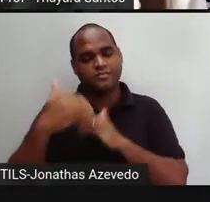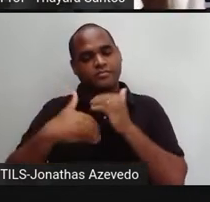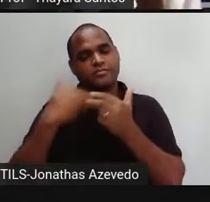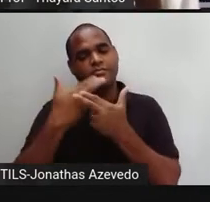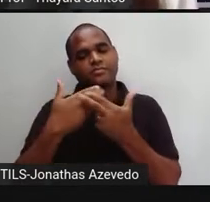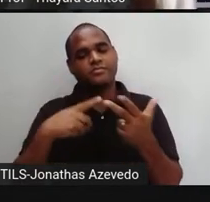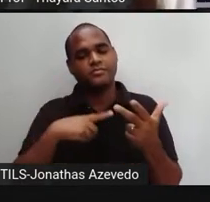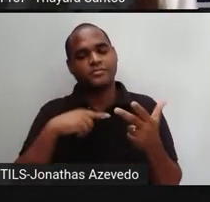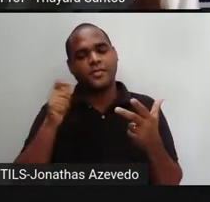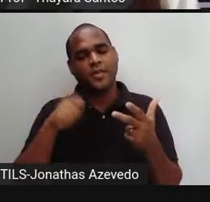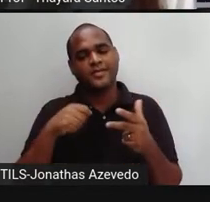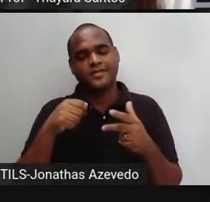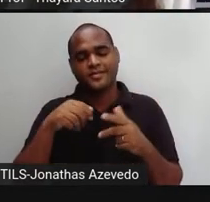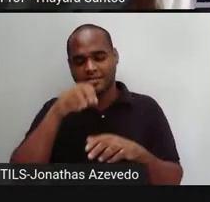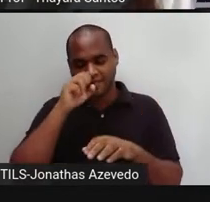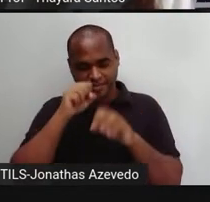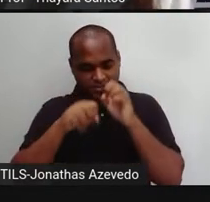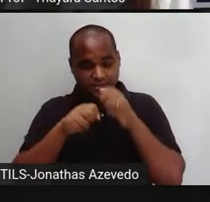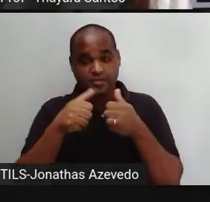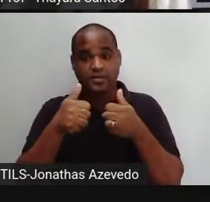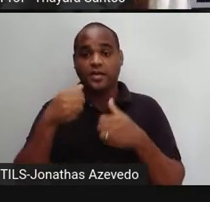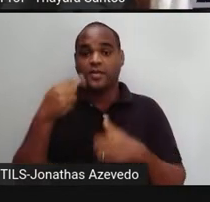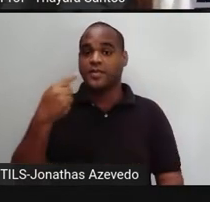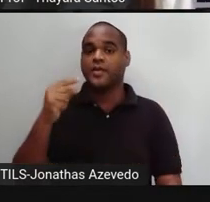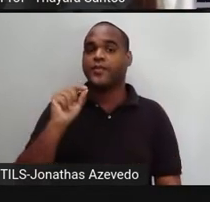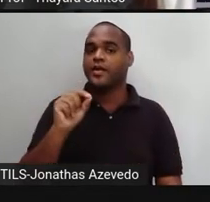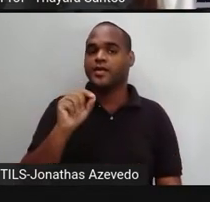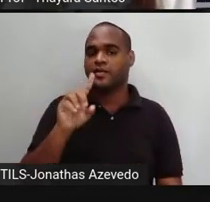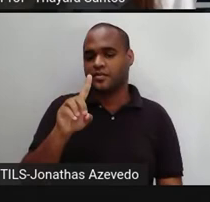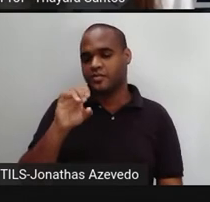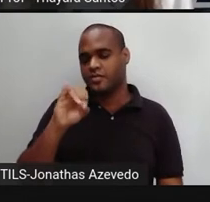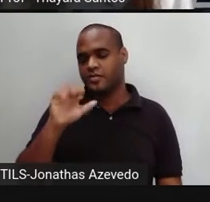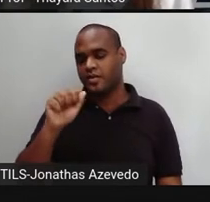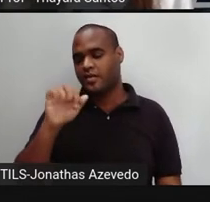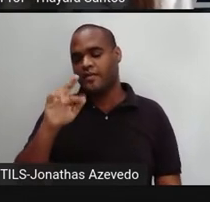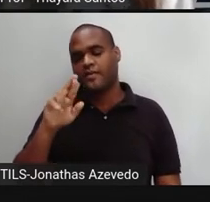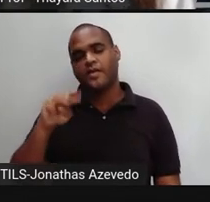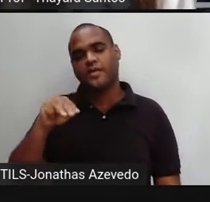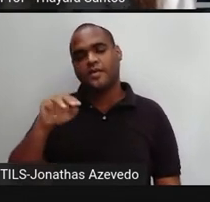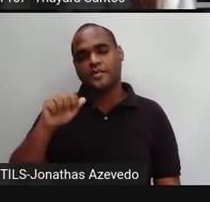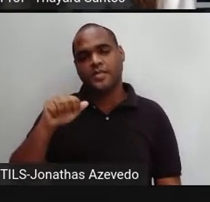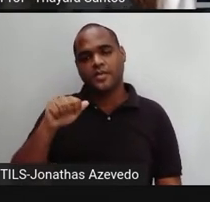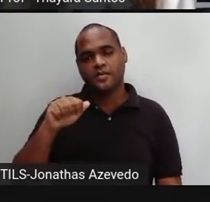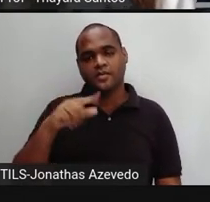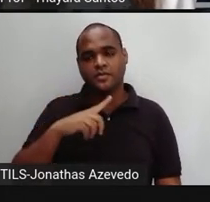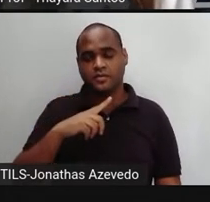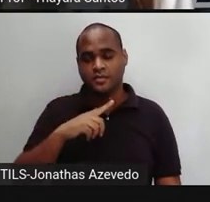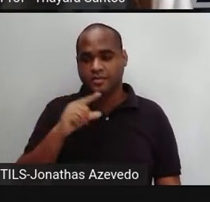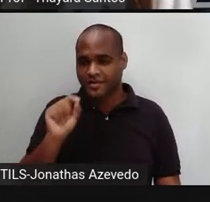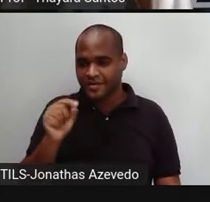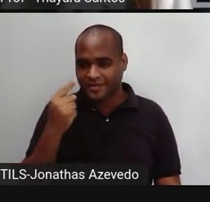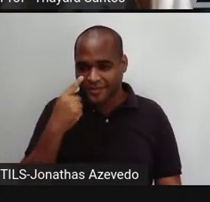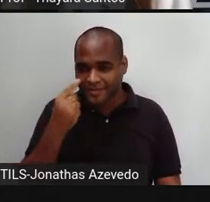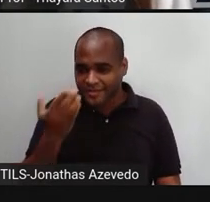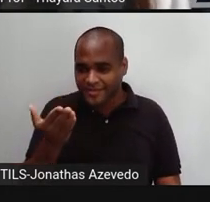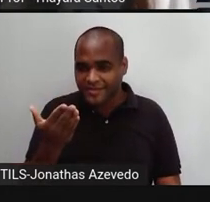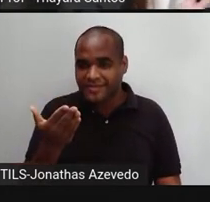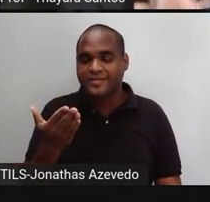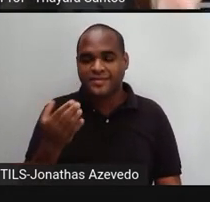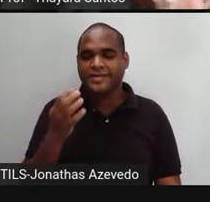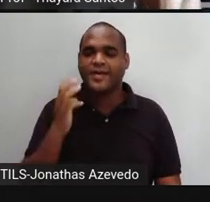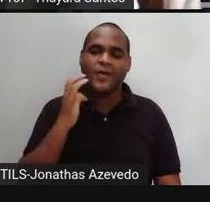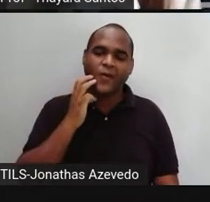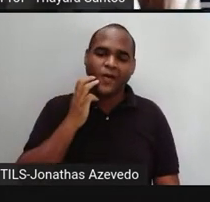movimento respiratório. O primeiro músculo é o diafragma. O diafragma é esse músculo que vocês estão vendo aqui, que ele tá destacado em